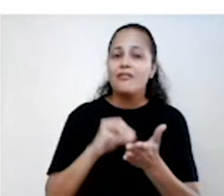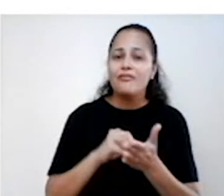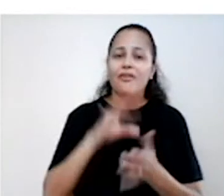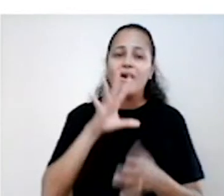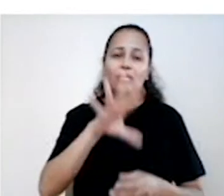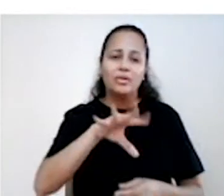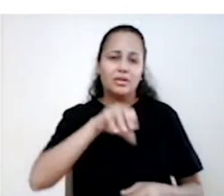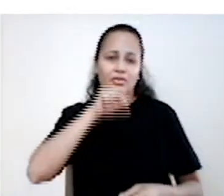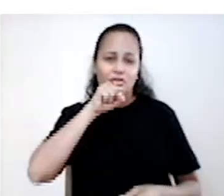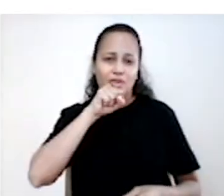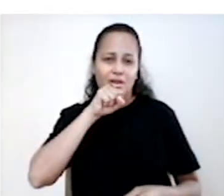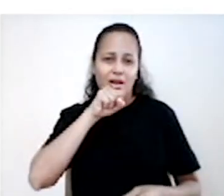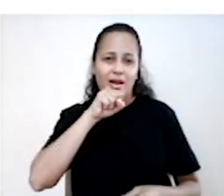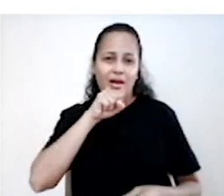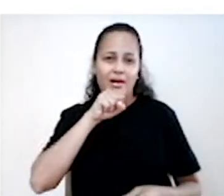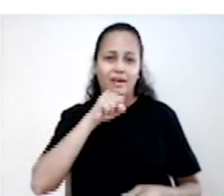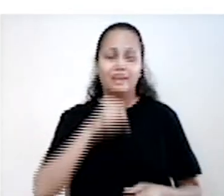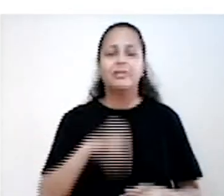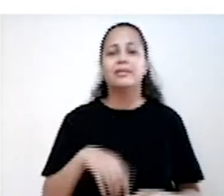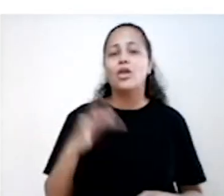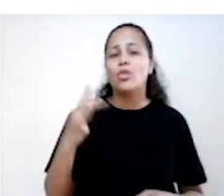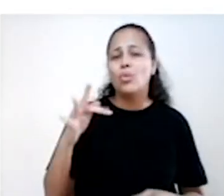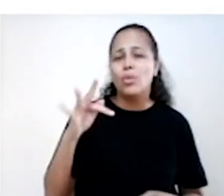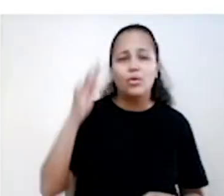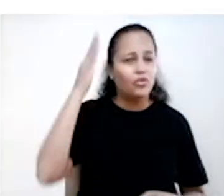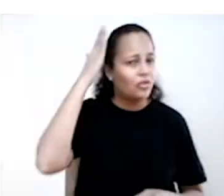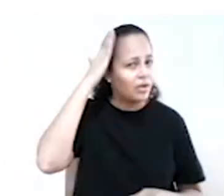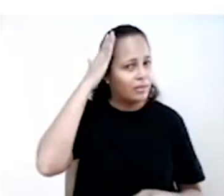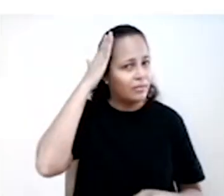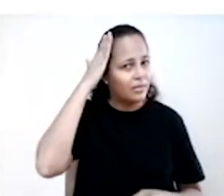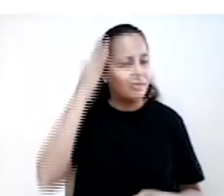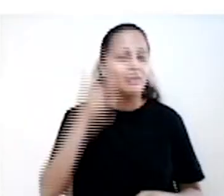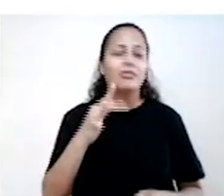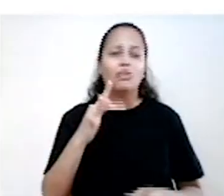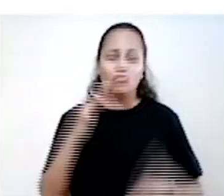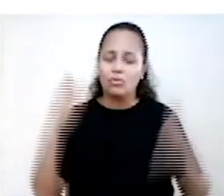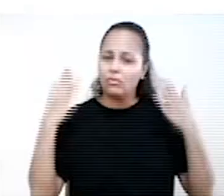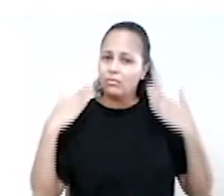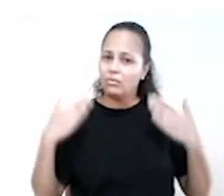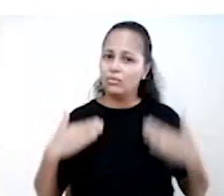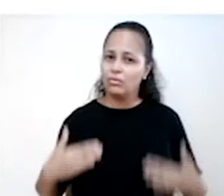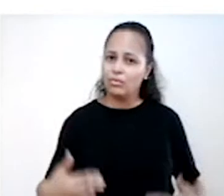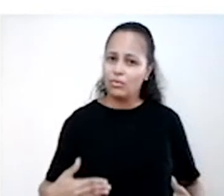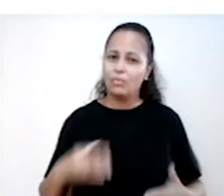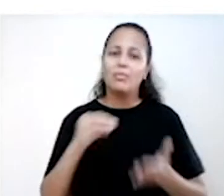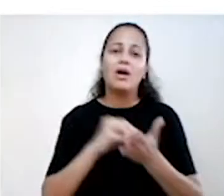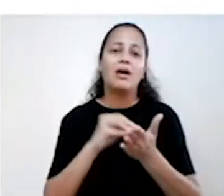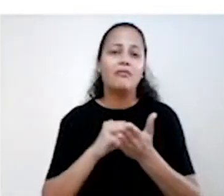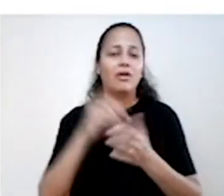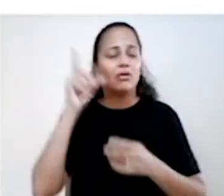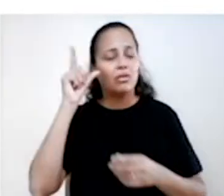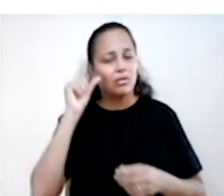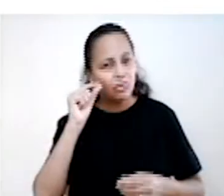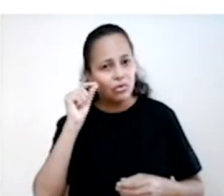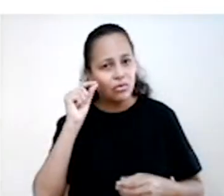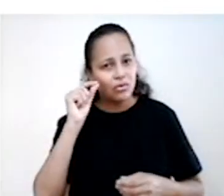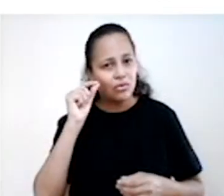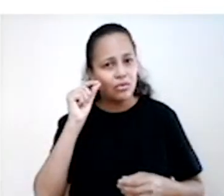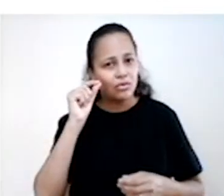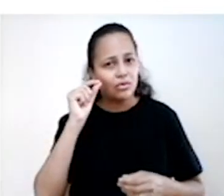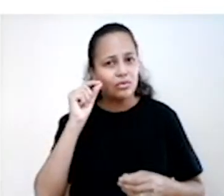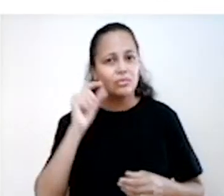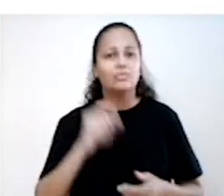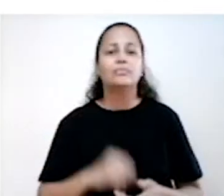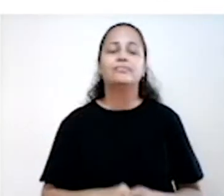sudorese, tontura, dor de cabeça, dores e tensões musculares, insônia. É importante ressaltar que